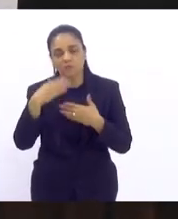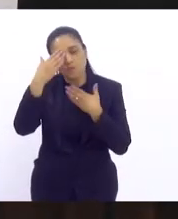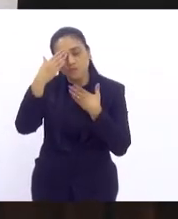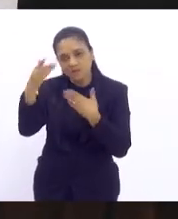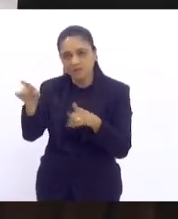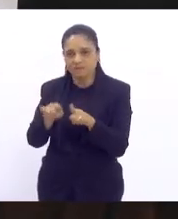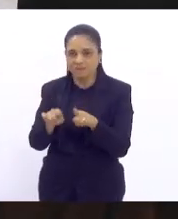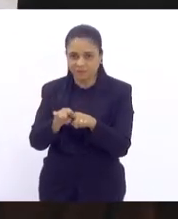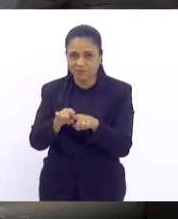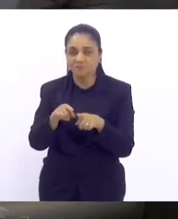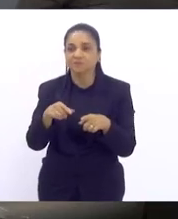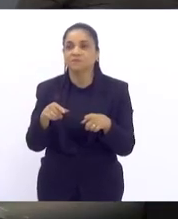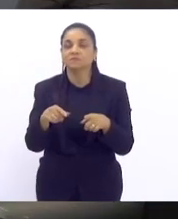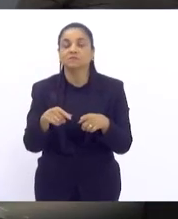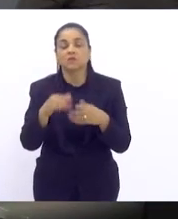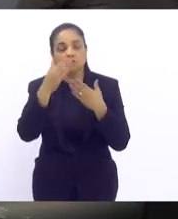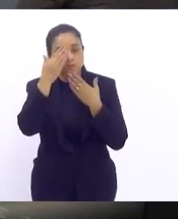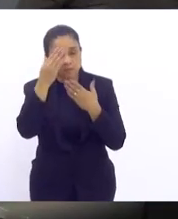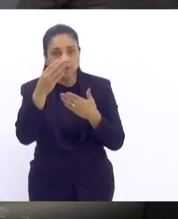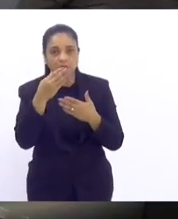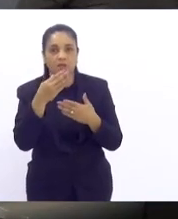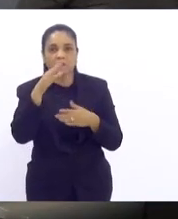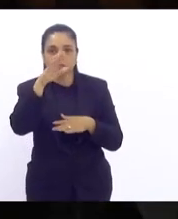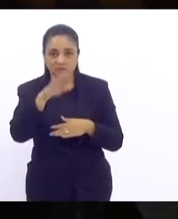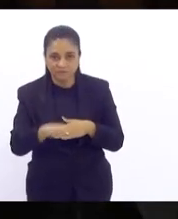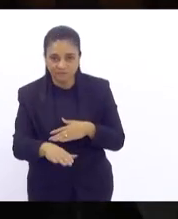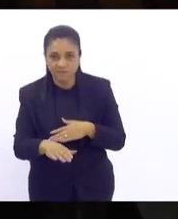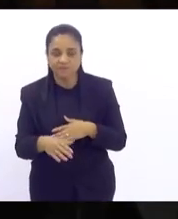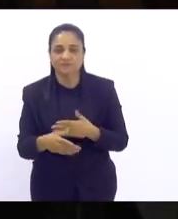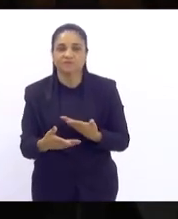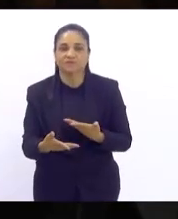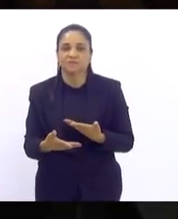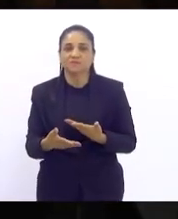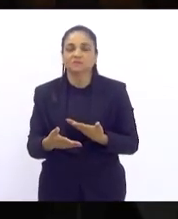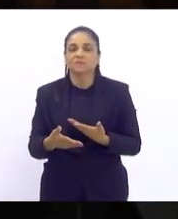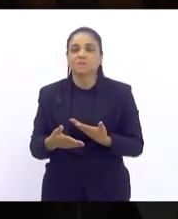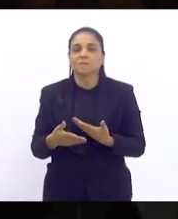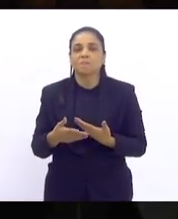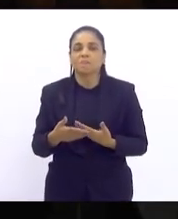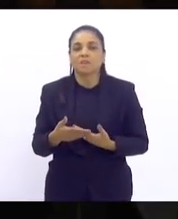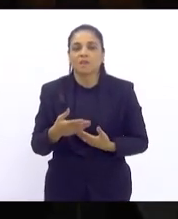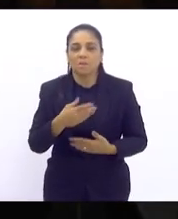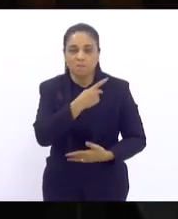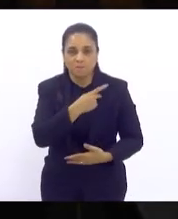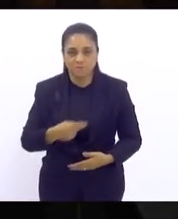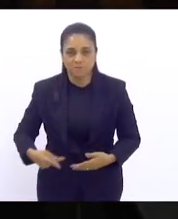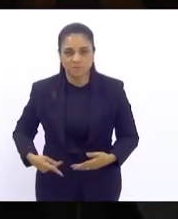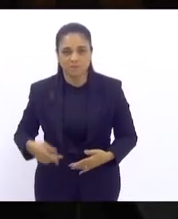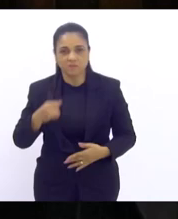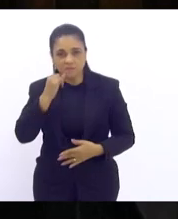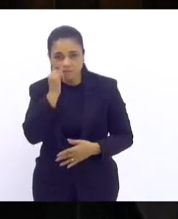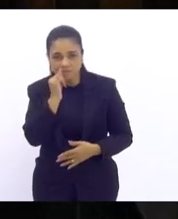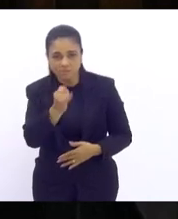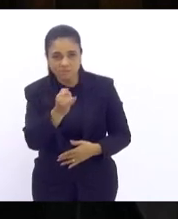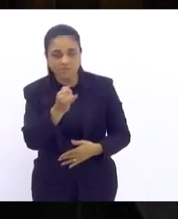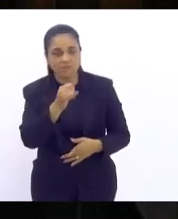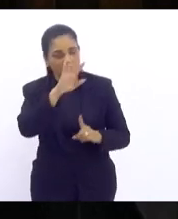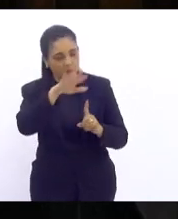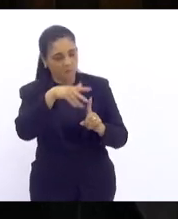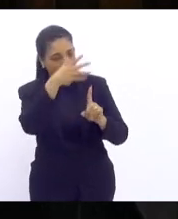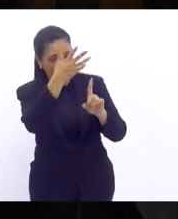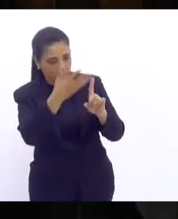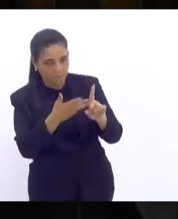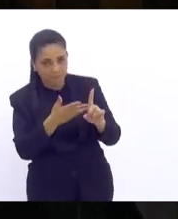boa tarde senhor presidente antes de começar o meu discurso queria fazer uma menção honrosa aqui ao meu